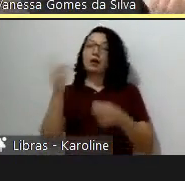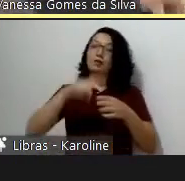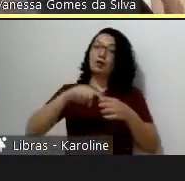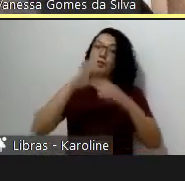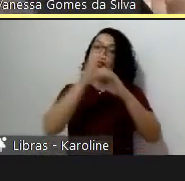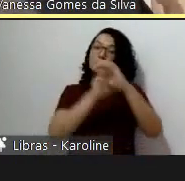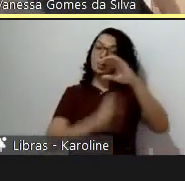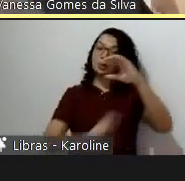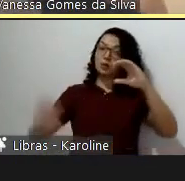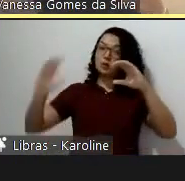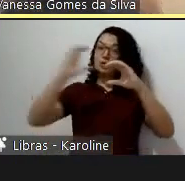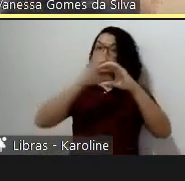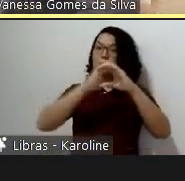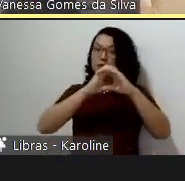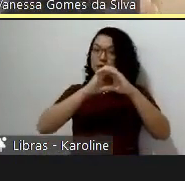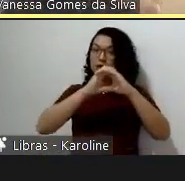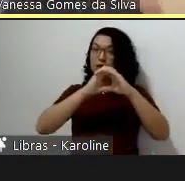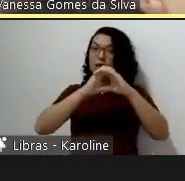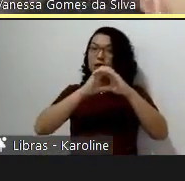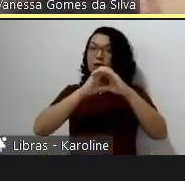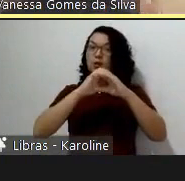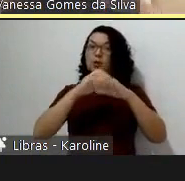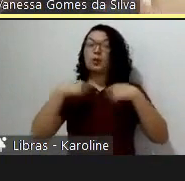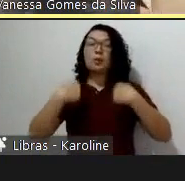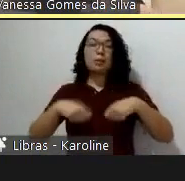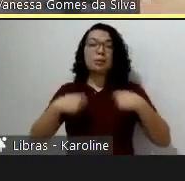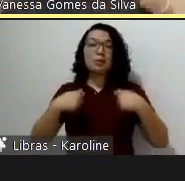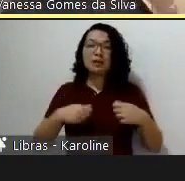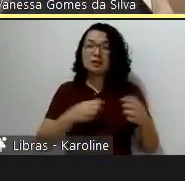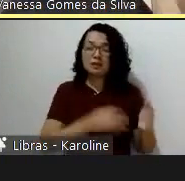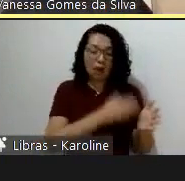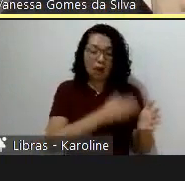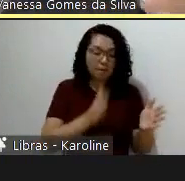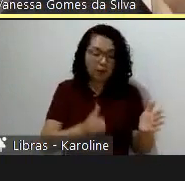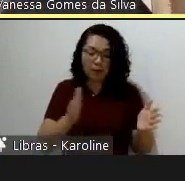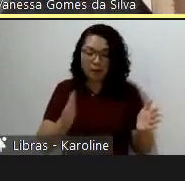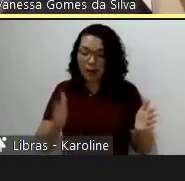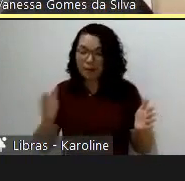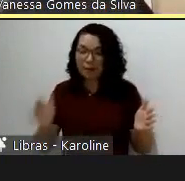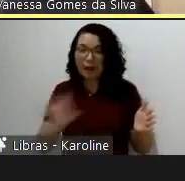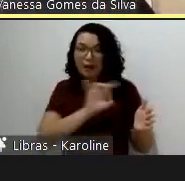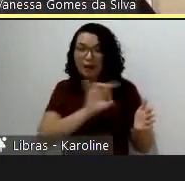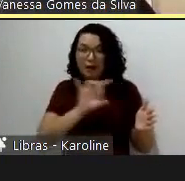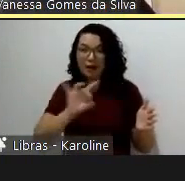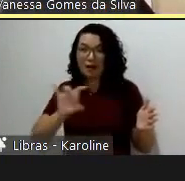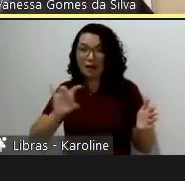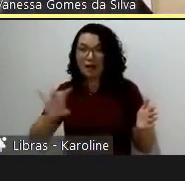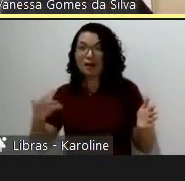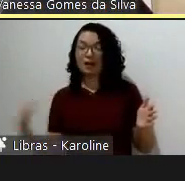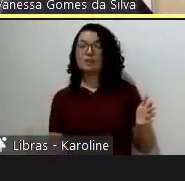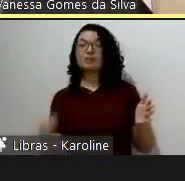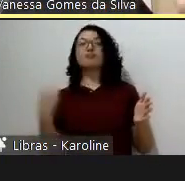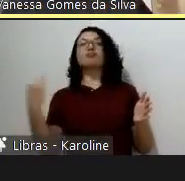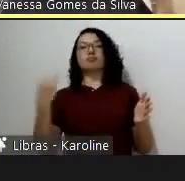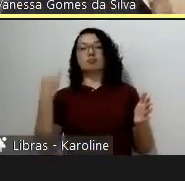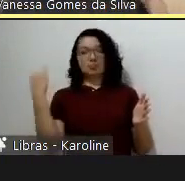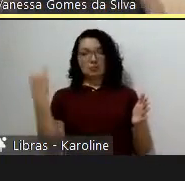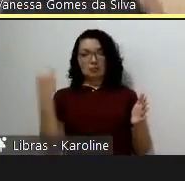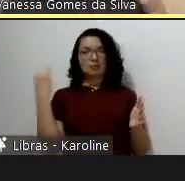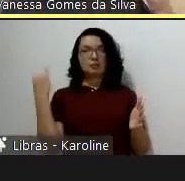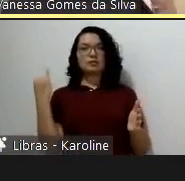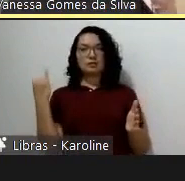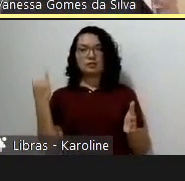considerar todos os estágios do ciclo de vida. Historicamente, principalmente pessoal de conforto e muito eficiência energética,